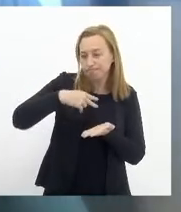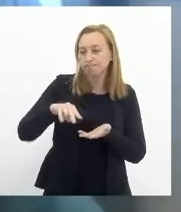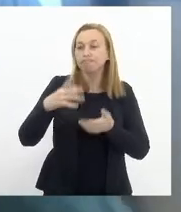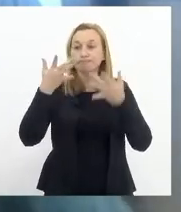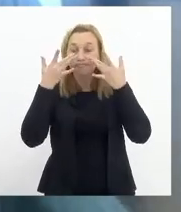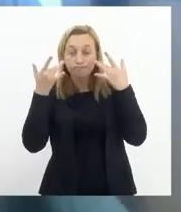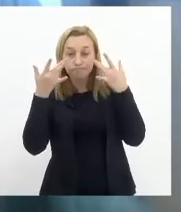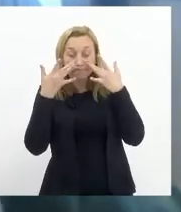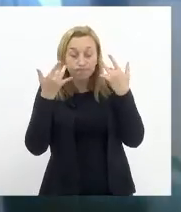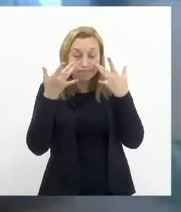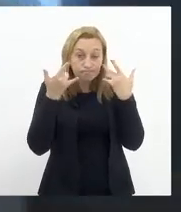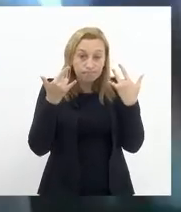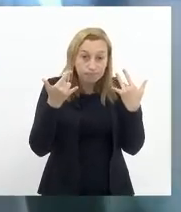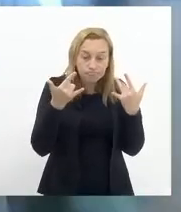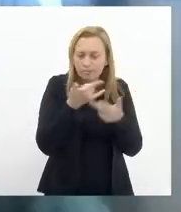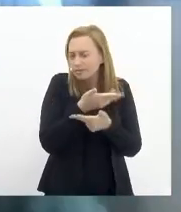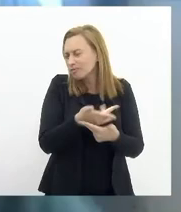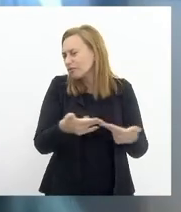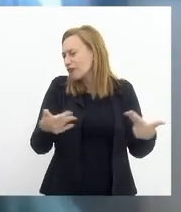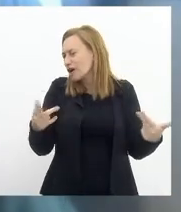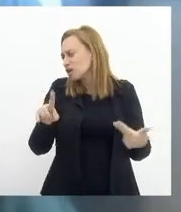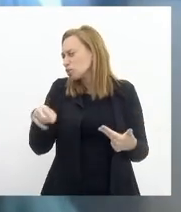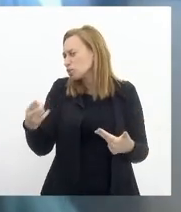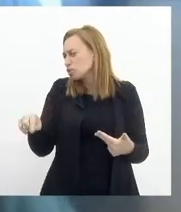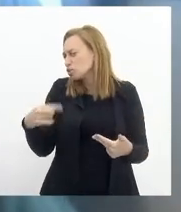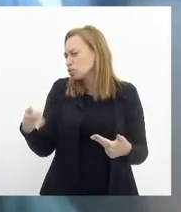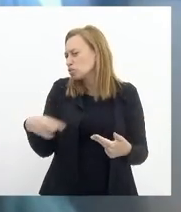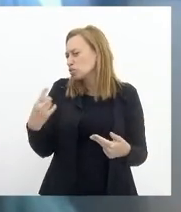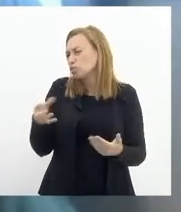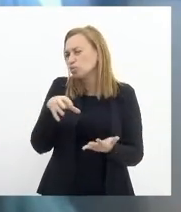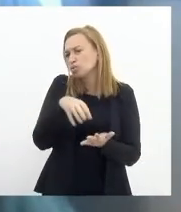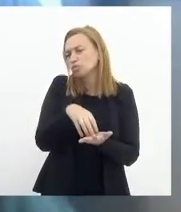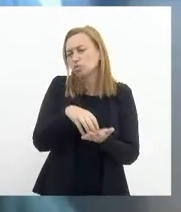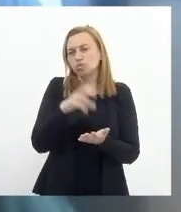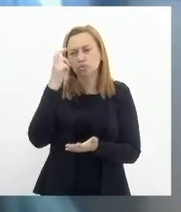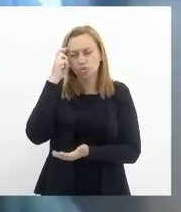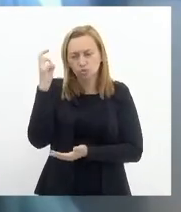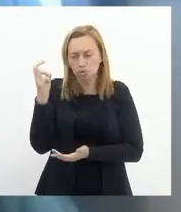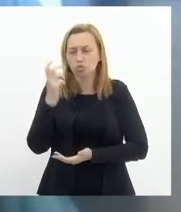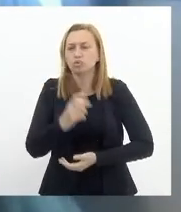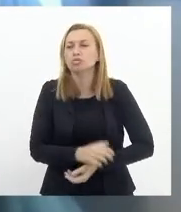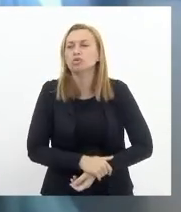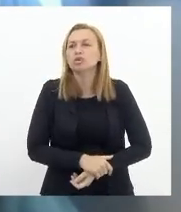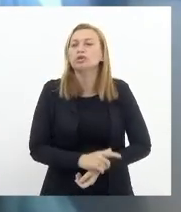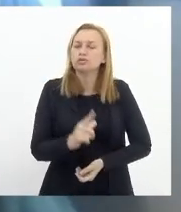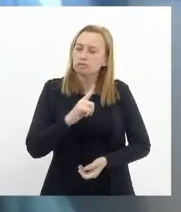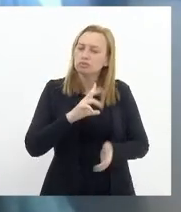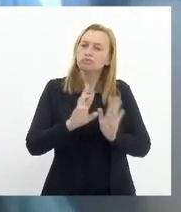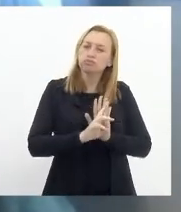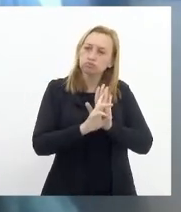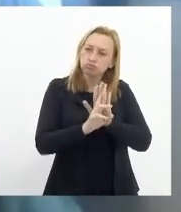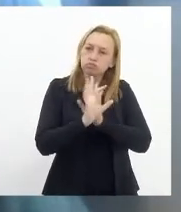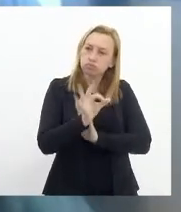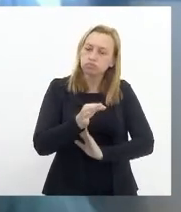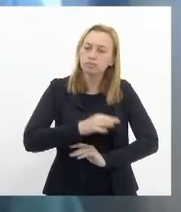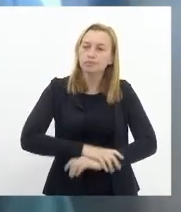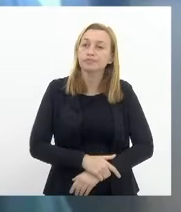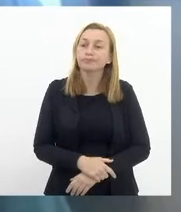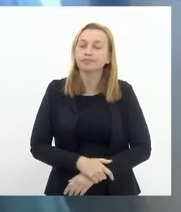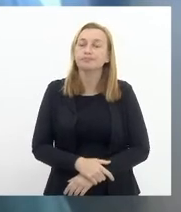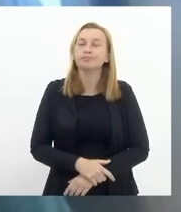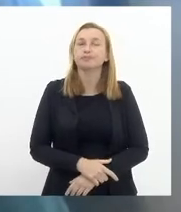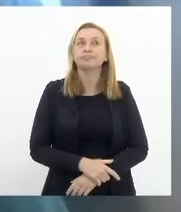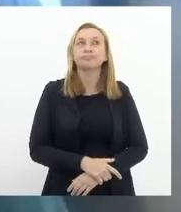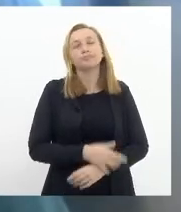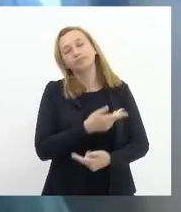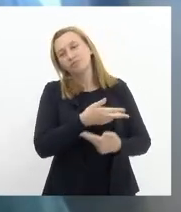teatro pelo setor em suma todos os setores culturais tem representação e tem uma